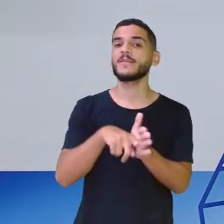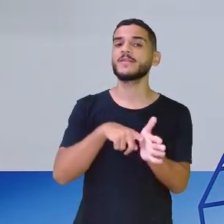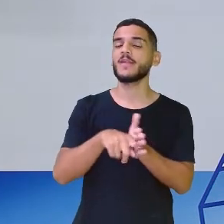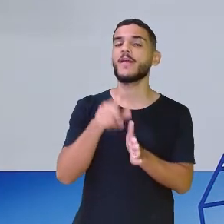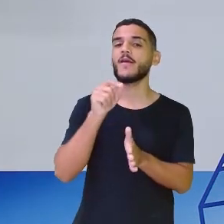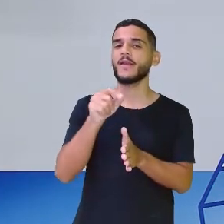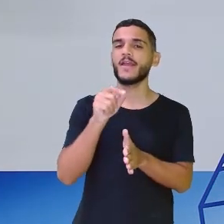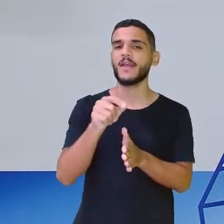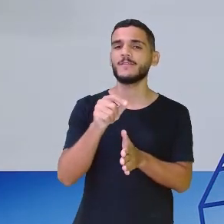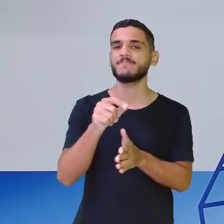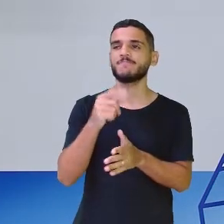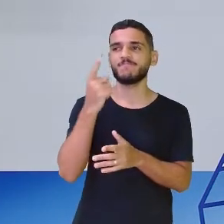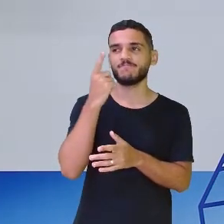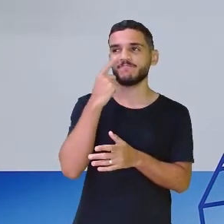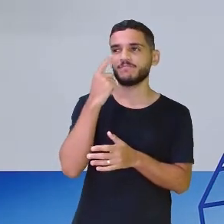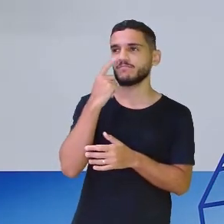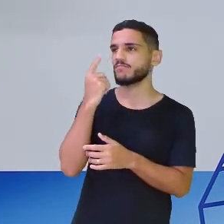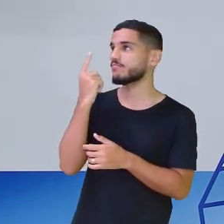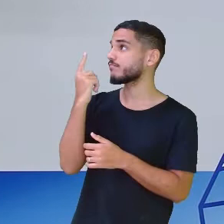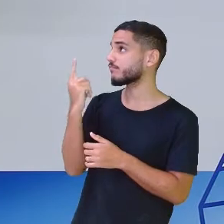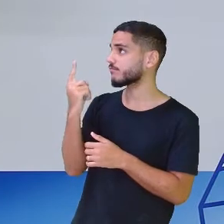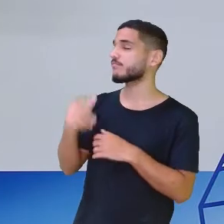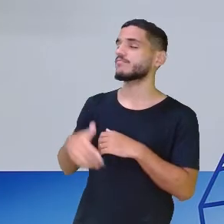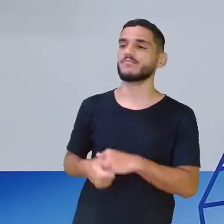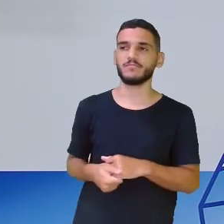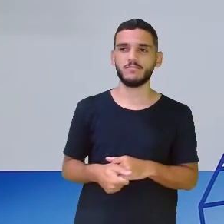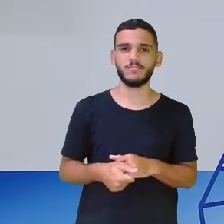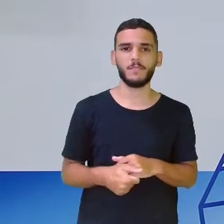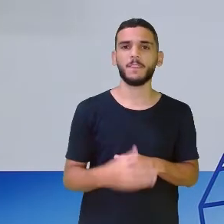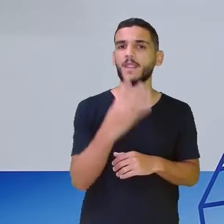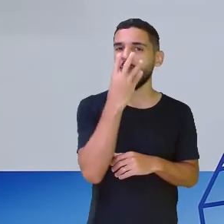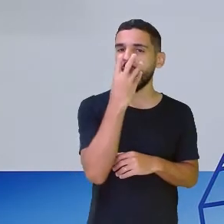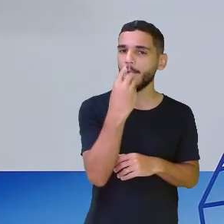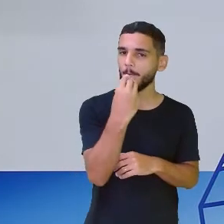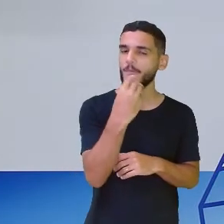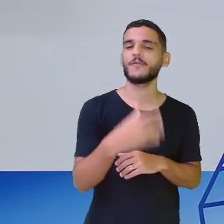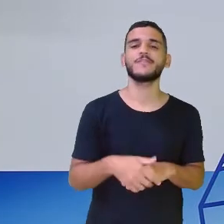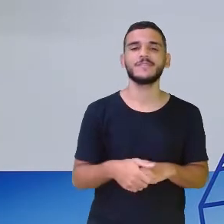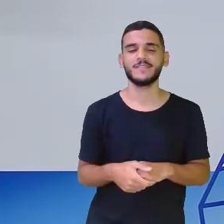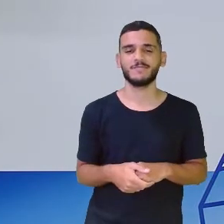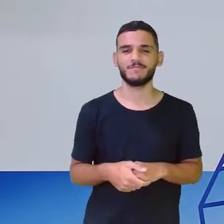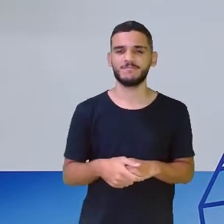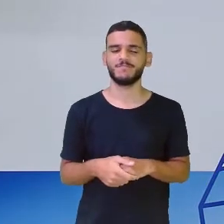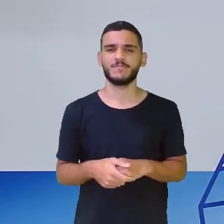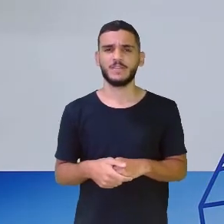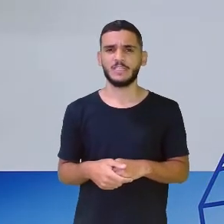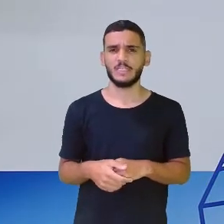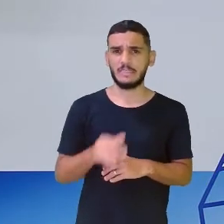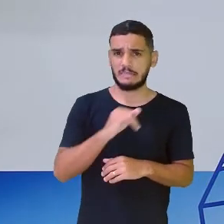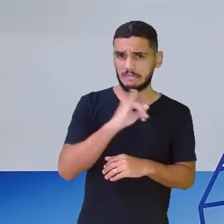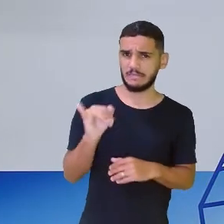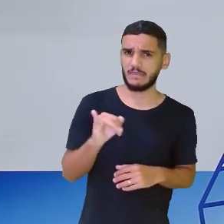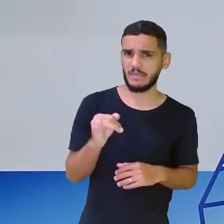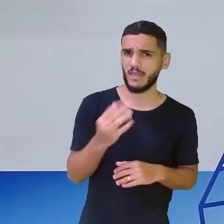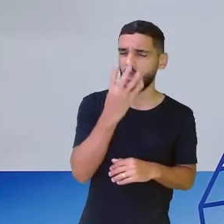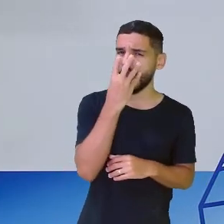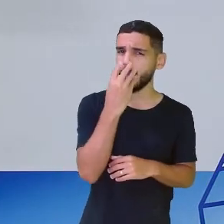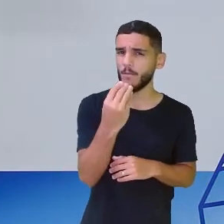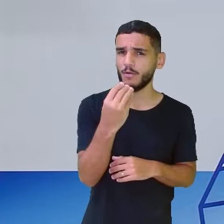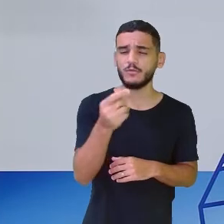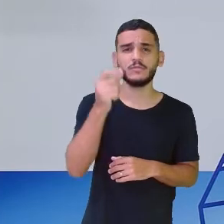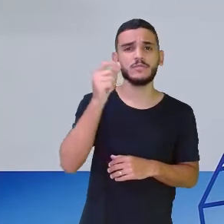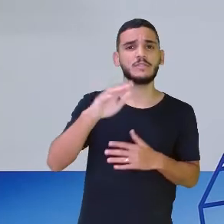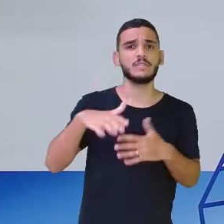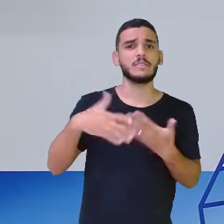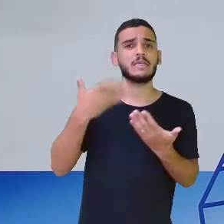Vamos verificar quem ela escutou. A raposa. Se não foi a raposa, quem